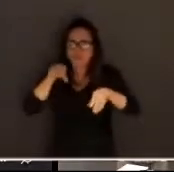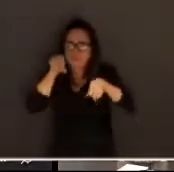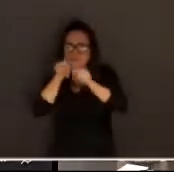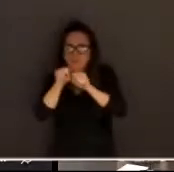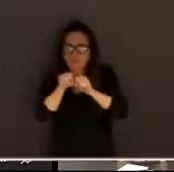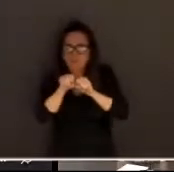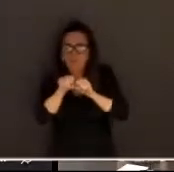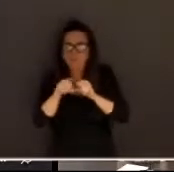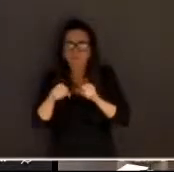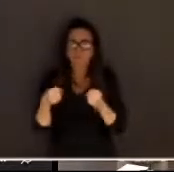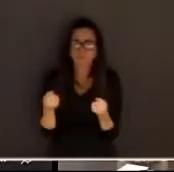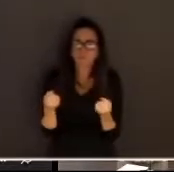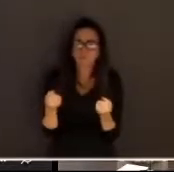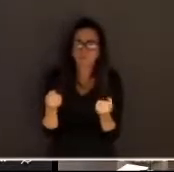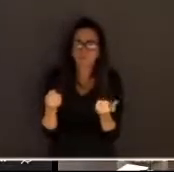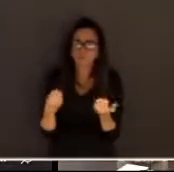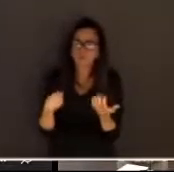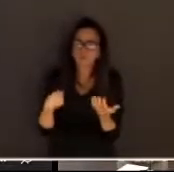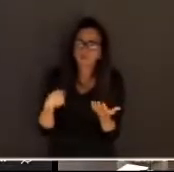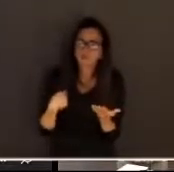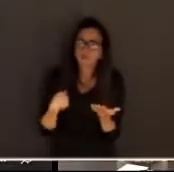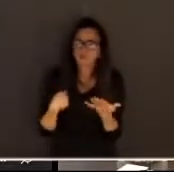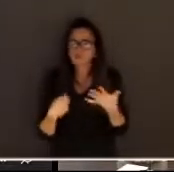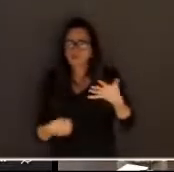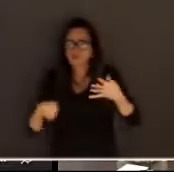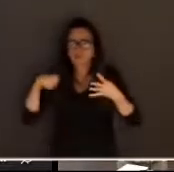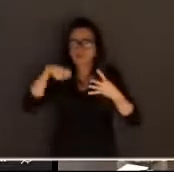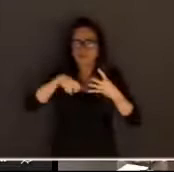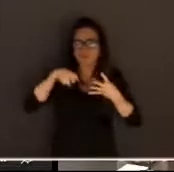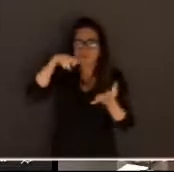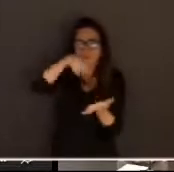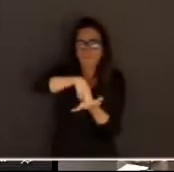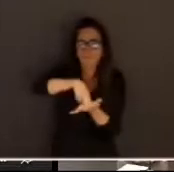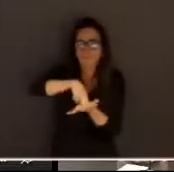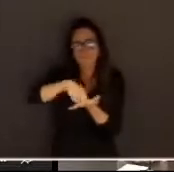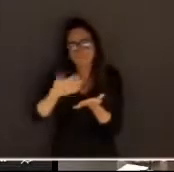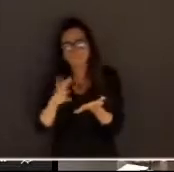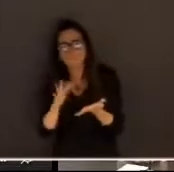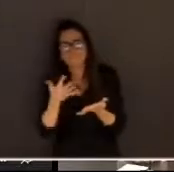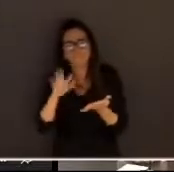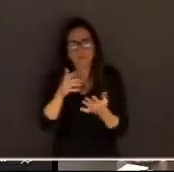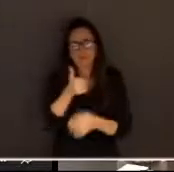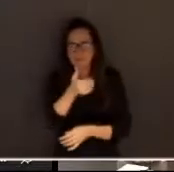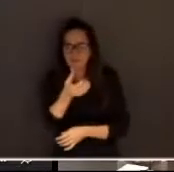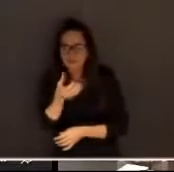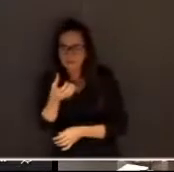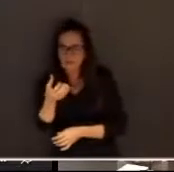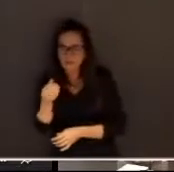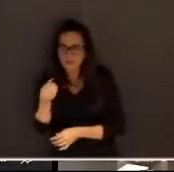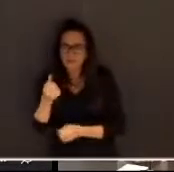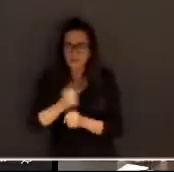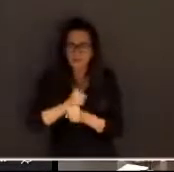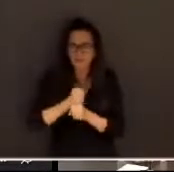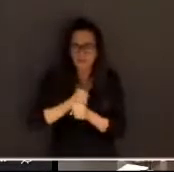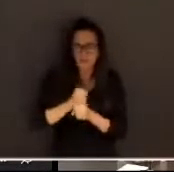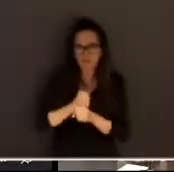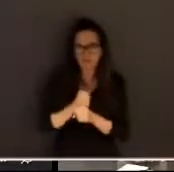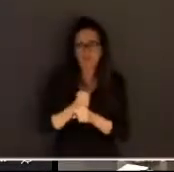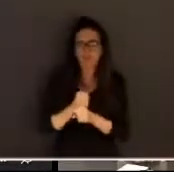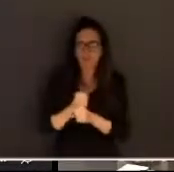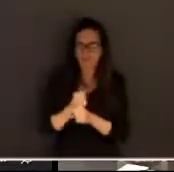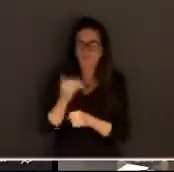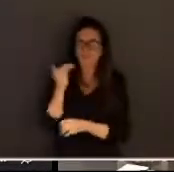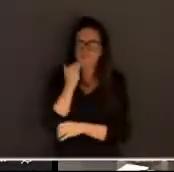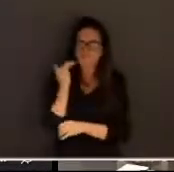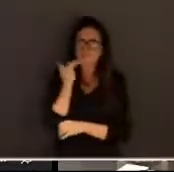fixou uma pena definitiva de 10 anos de reclusão isso é necrohermenêutica